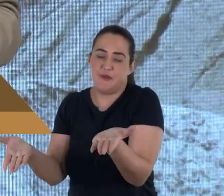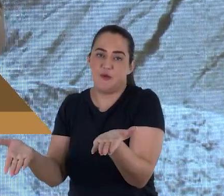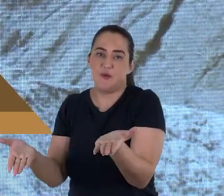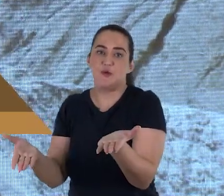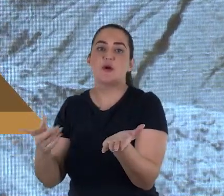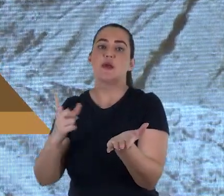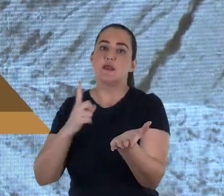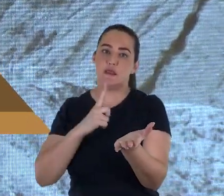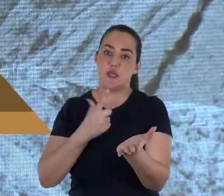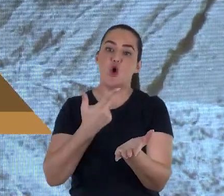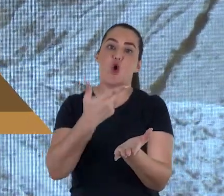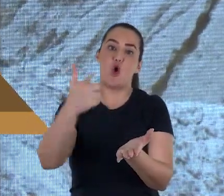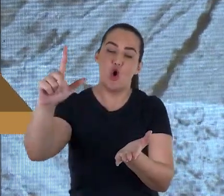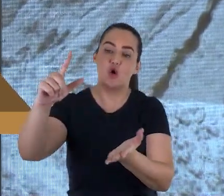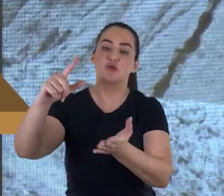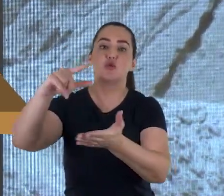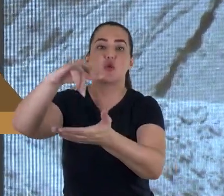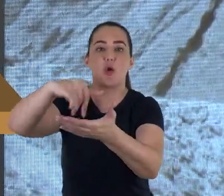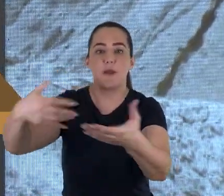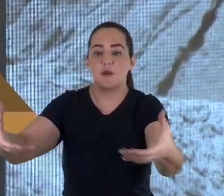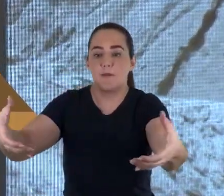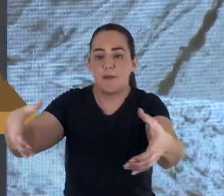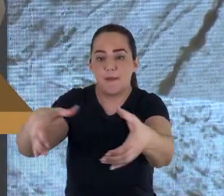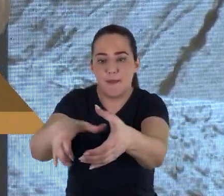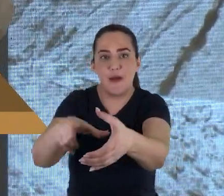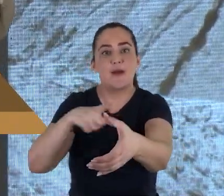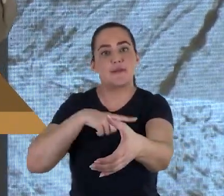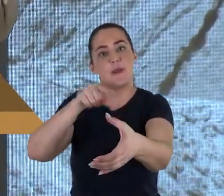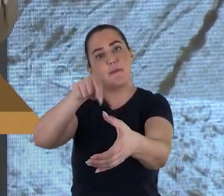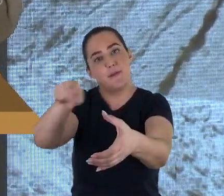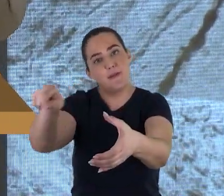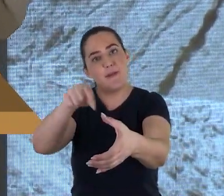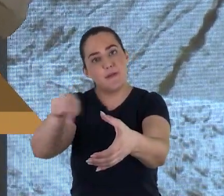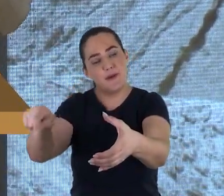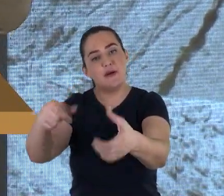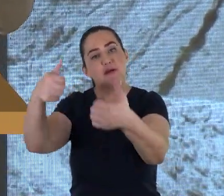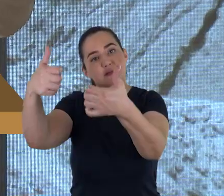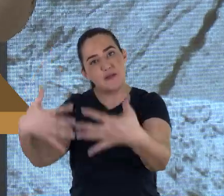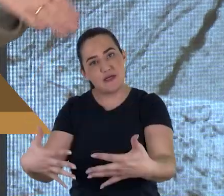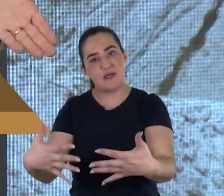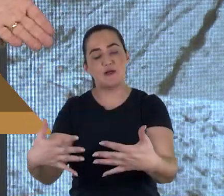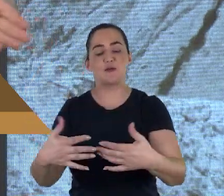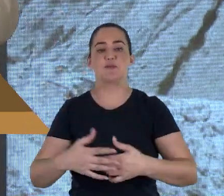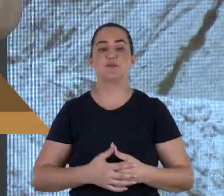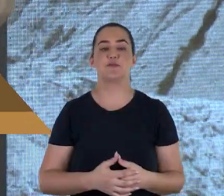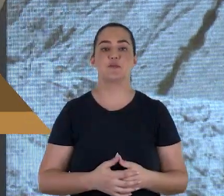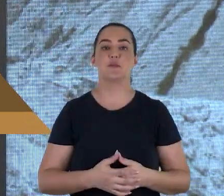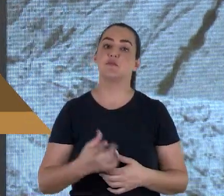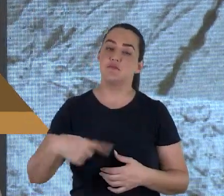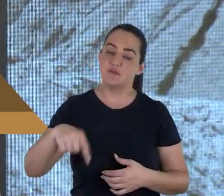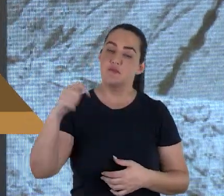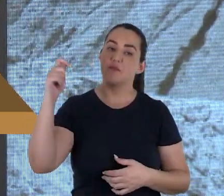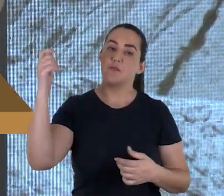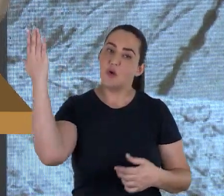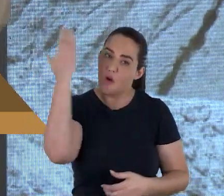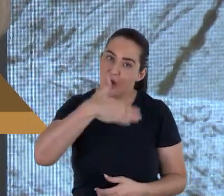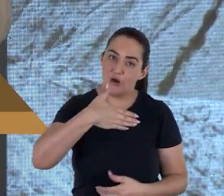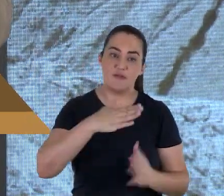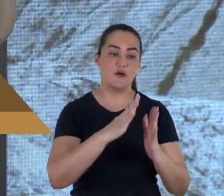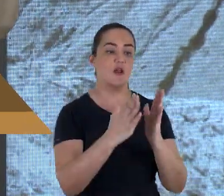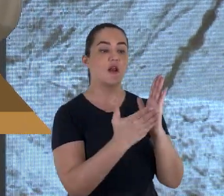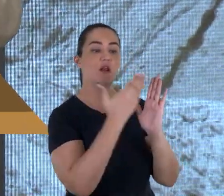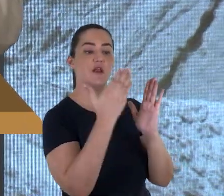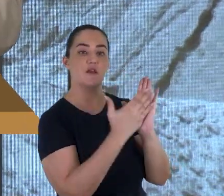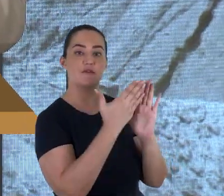ele é citado no Florilegium, que eu acabei de mencionar para você. Um rolo de compilação de passagens bíblicas, o que demonstra que o livro de